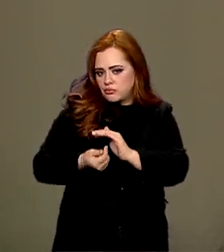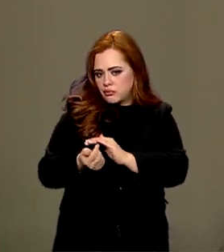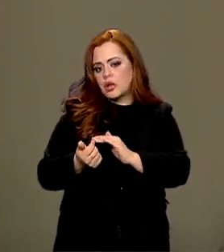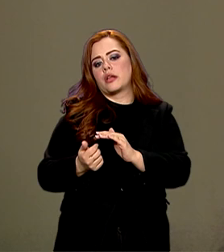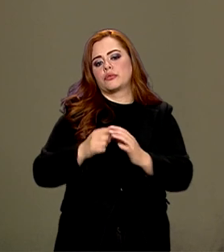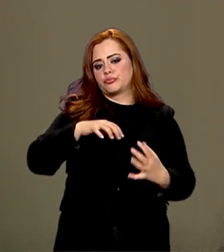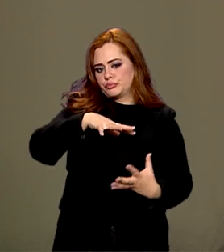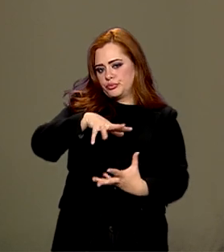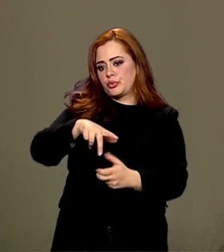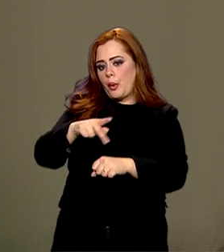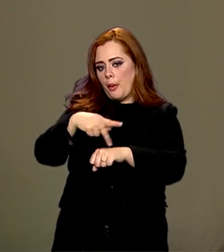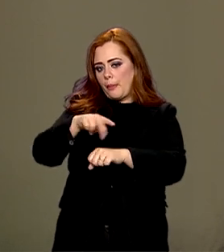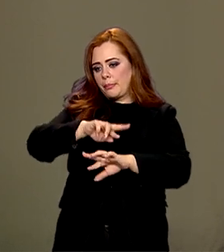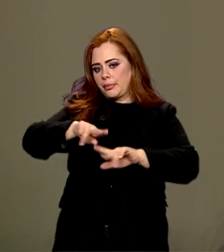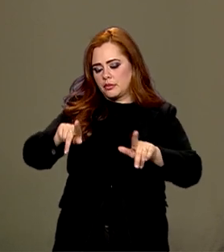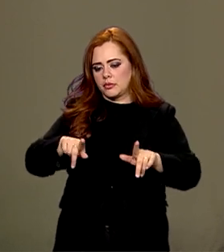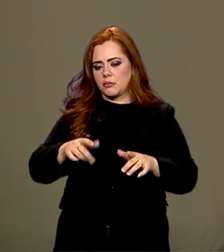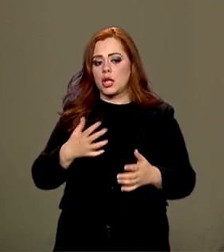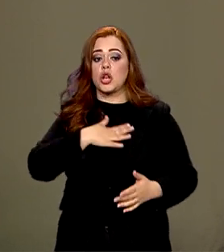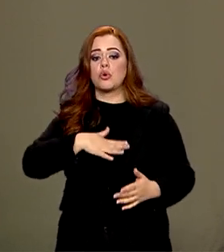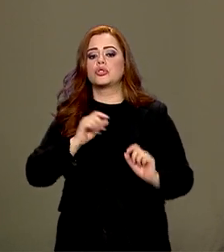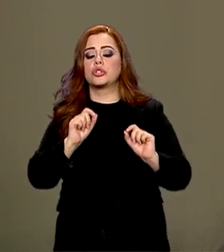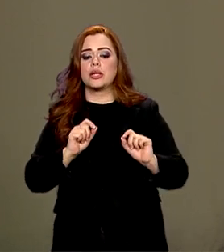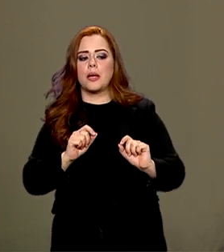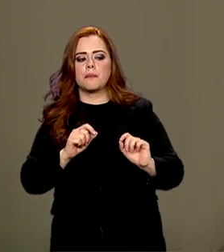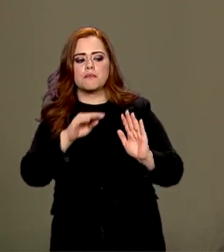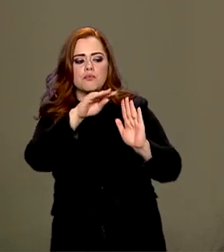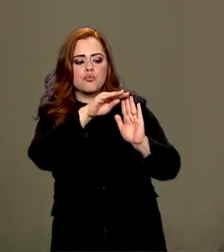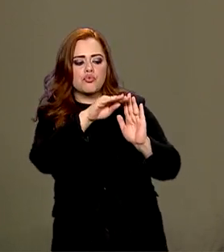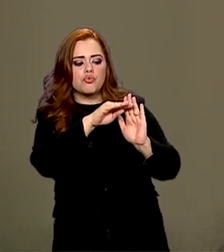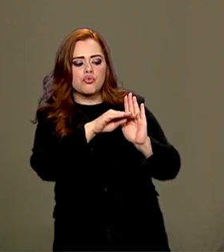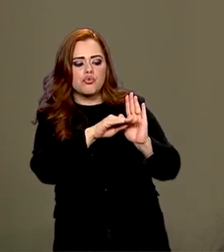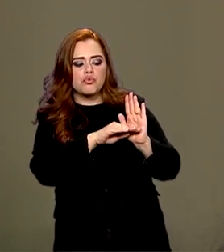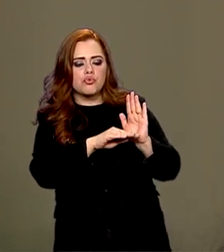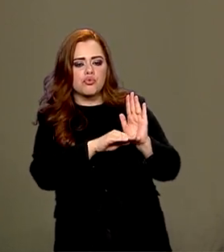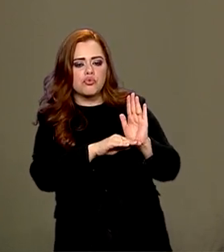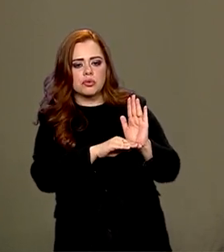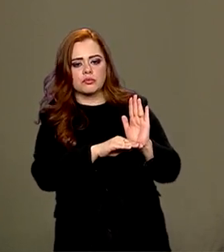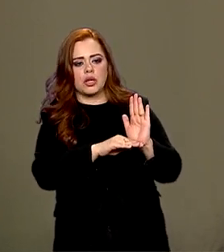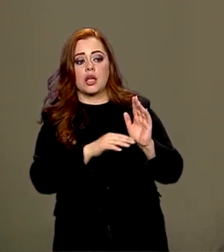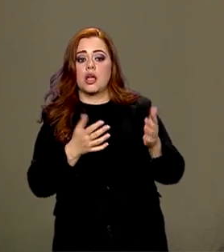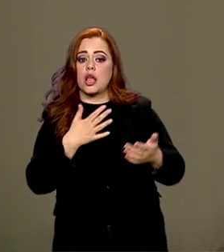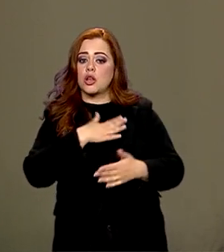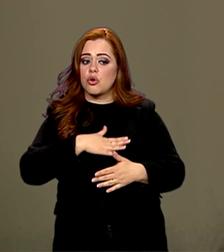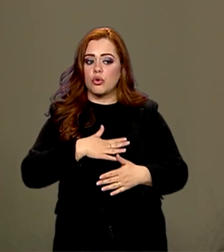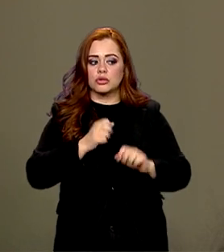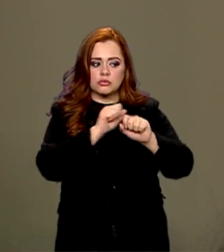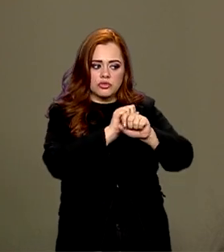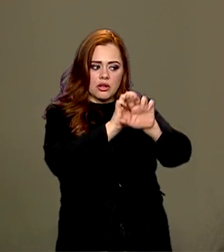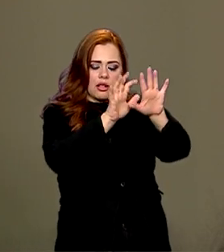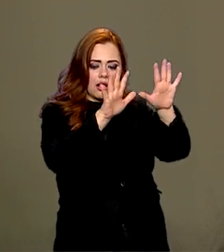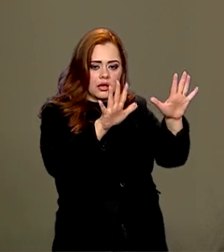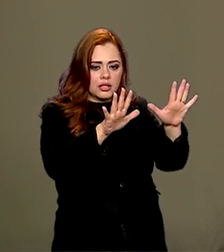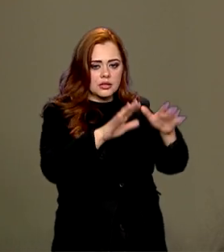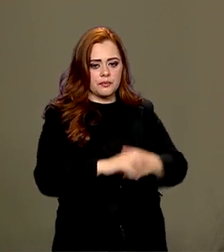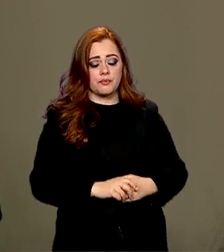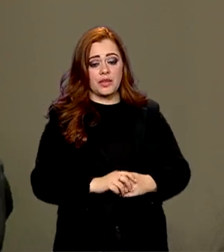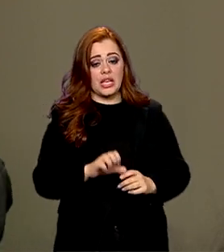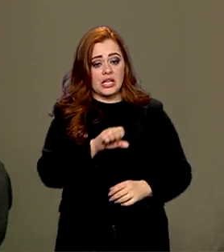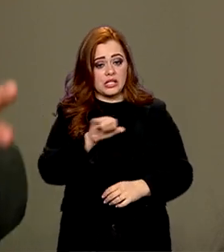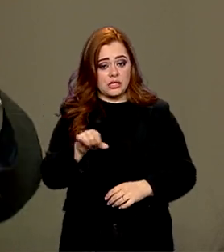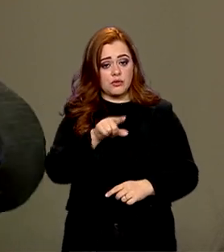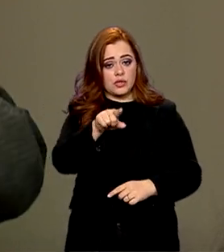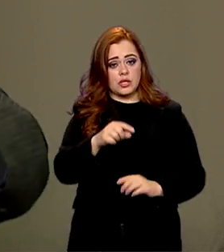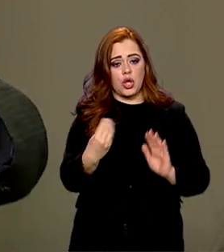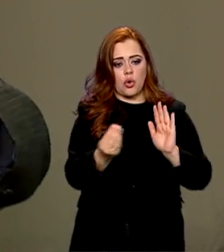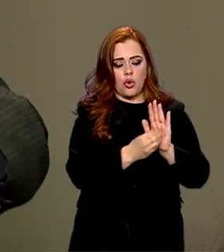e o eles gostam é de planejamento, eles gostam de previsibilidade, eles gostam de transparência. À medida que você